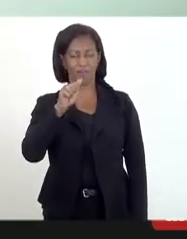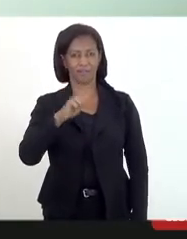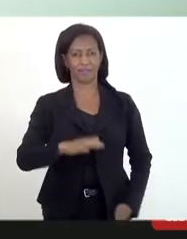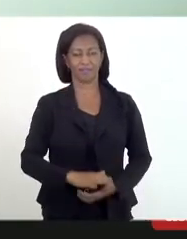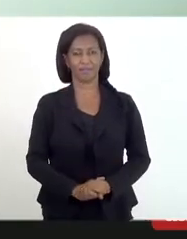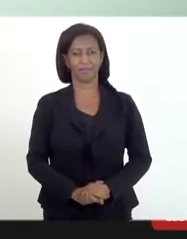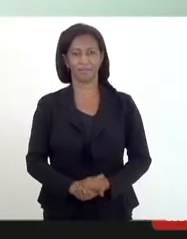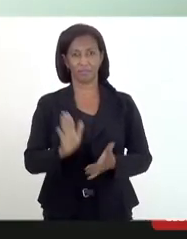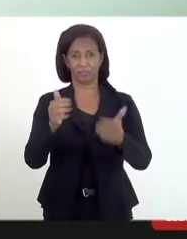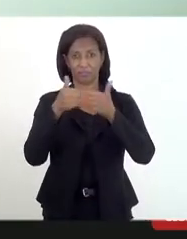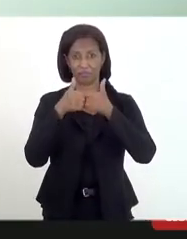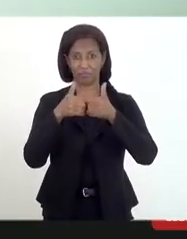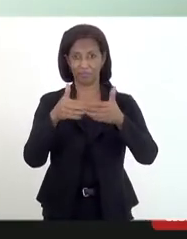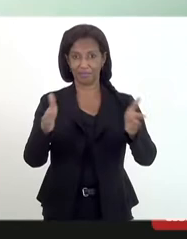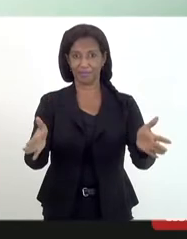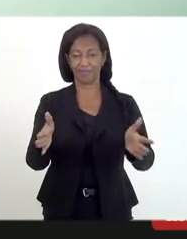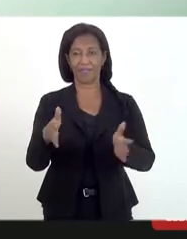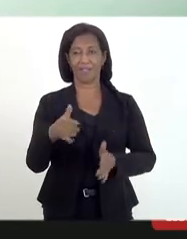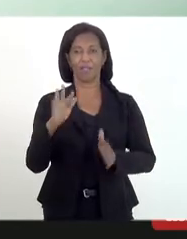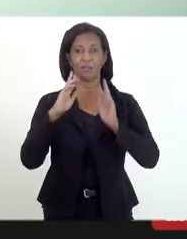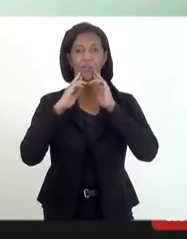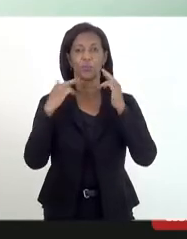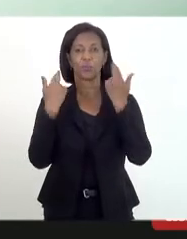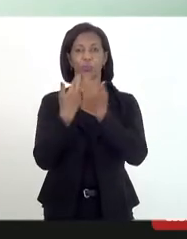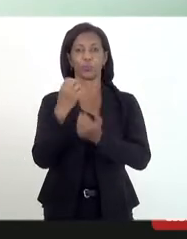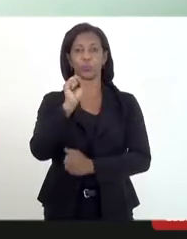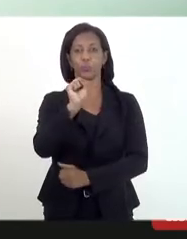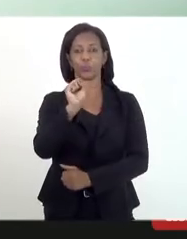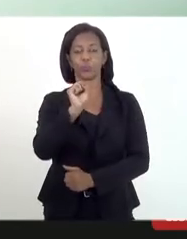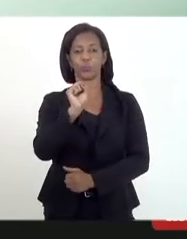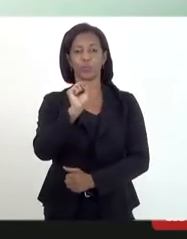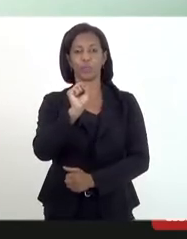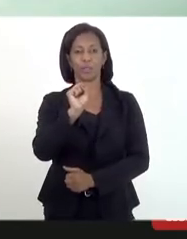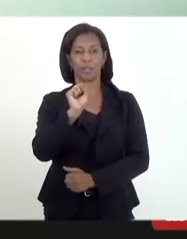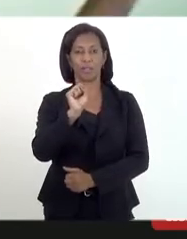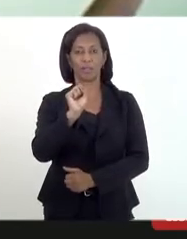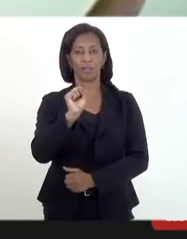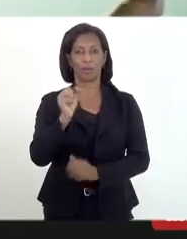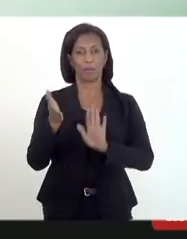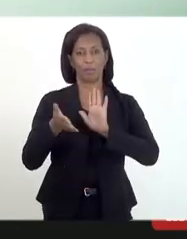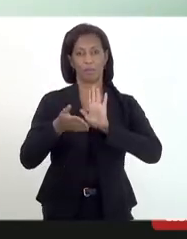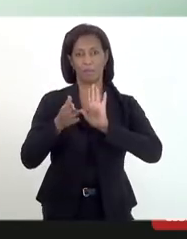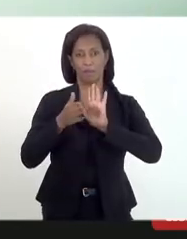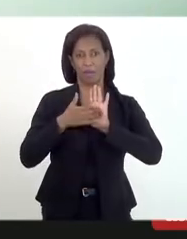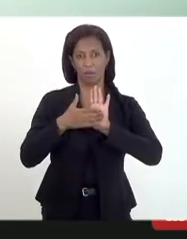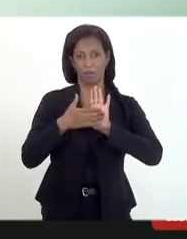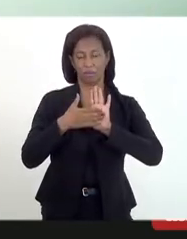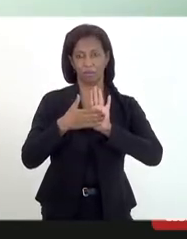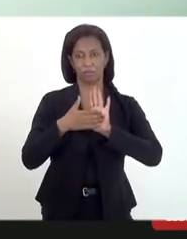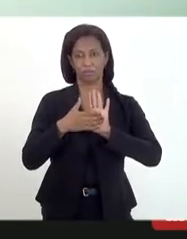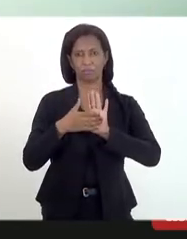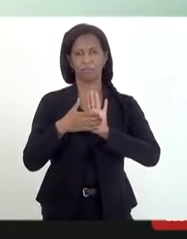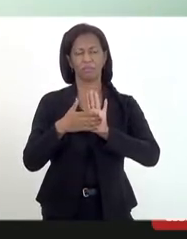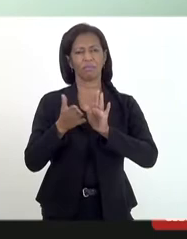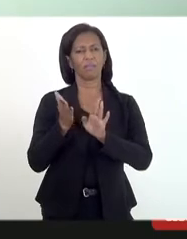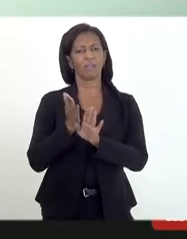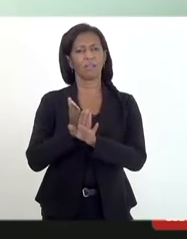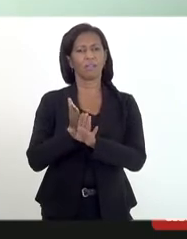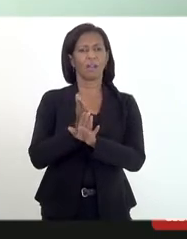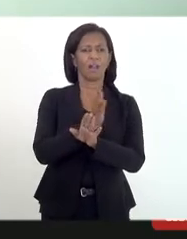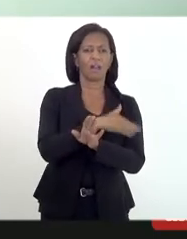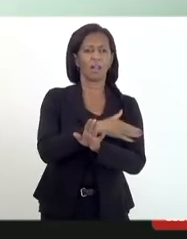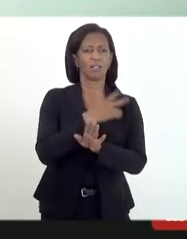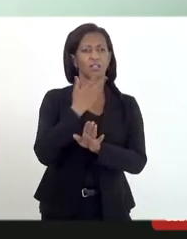Dou por abertos os trabalhos da oitava reunião ordinária com a seguinte pauta. Antes de passarmos para a oitiva dos nossos